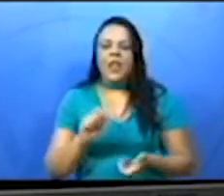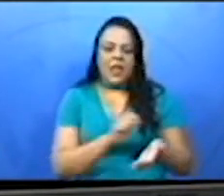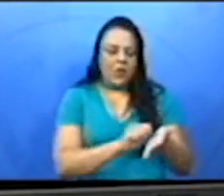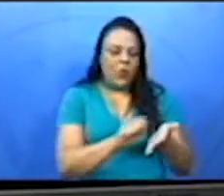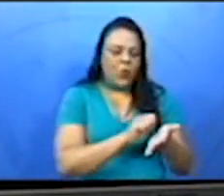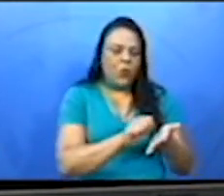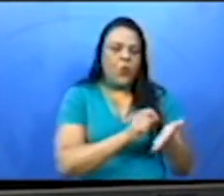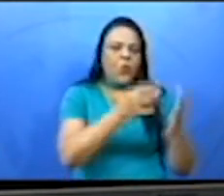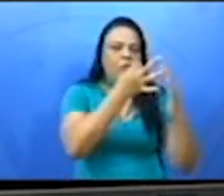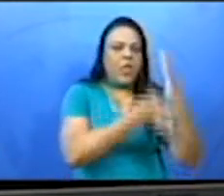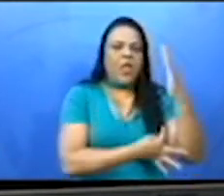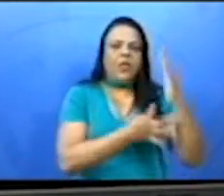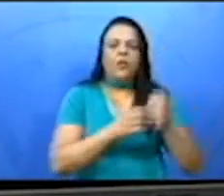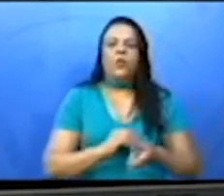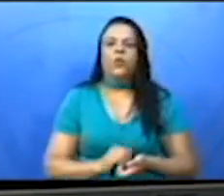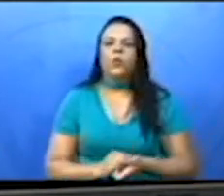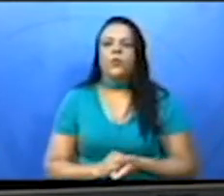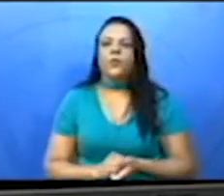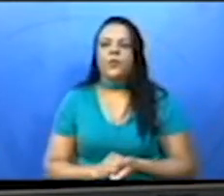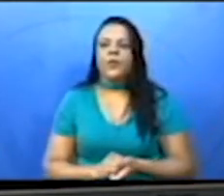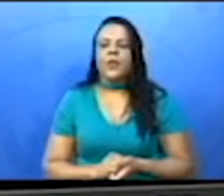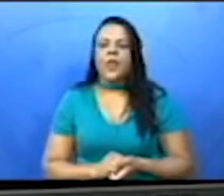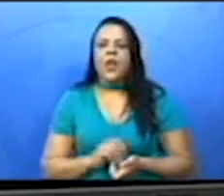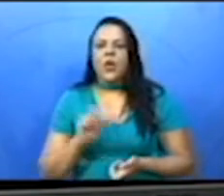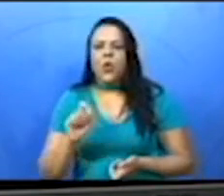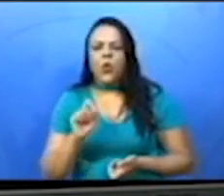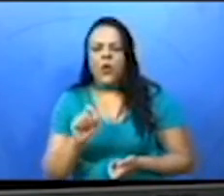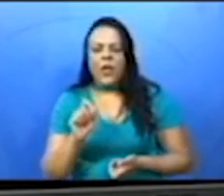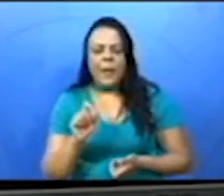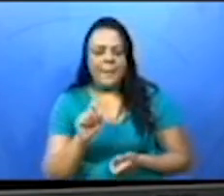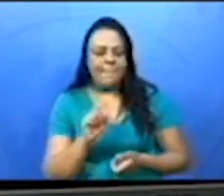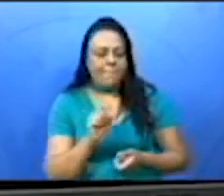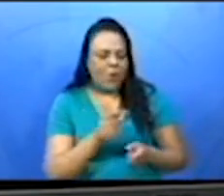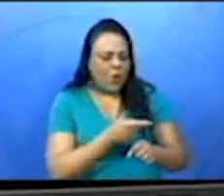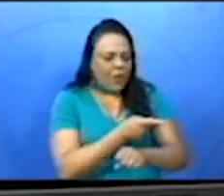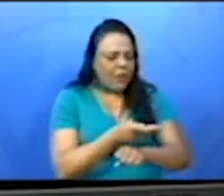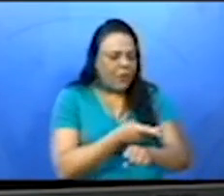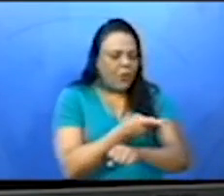E vamos retirar deles várias palavras.